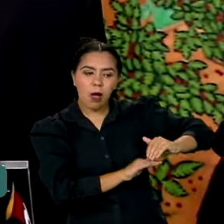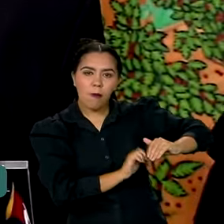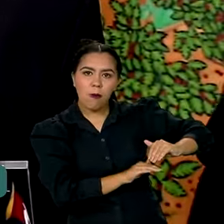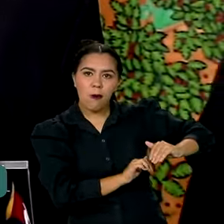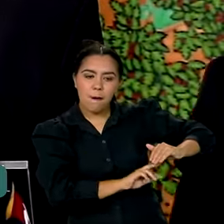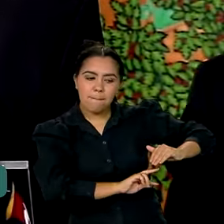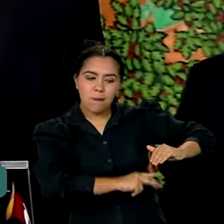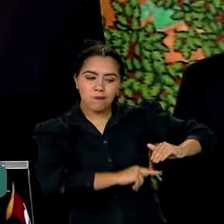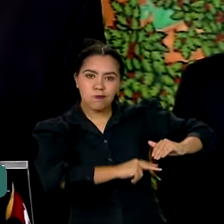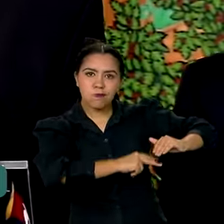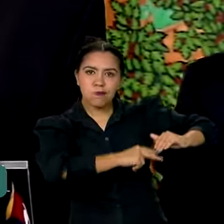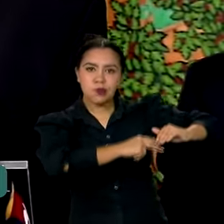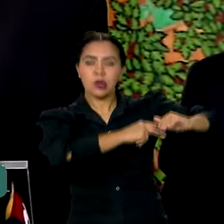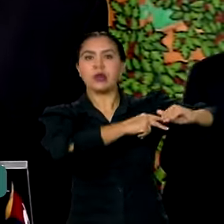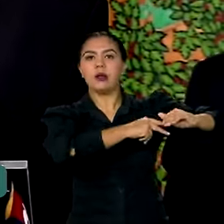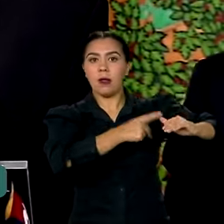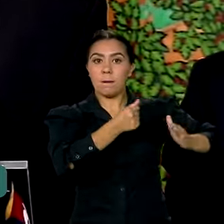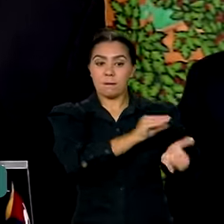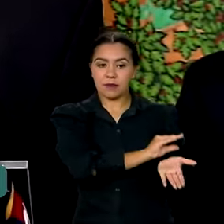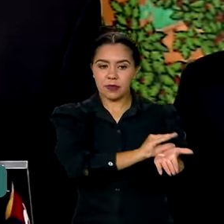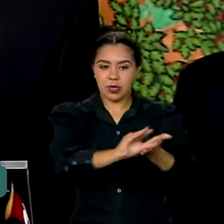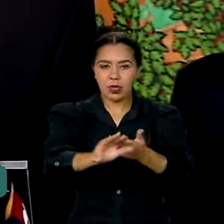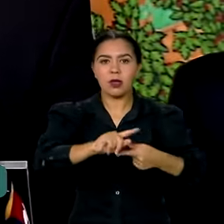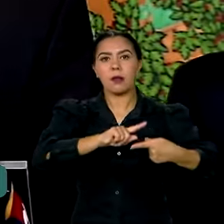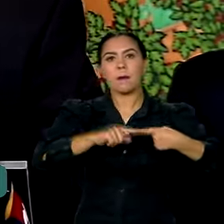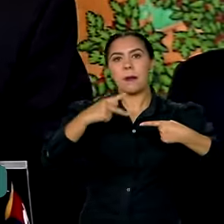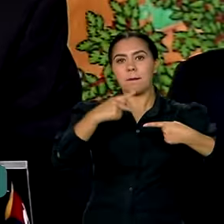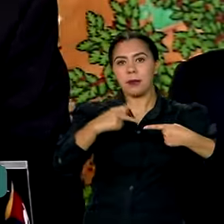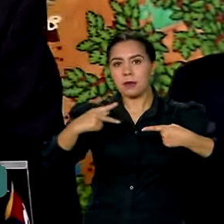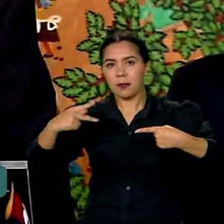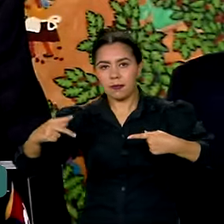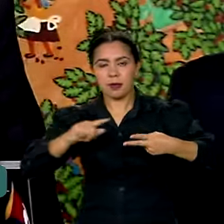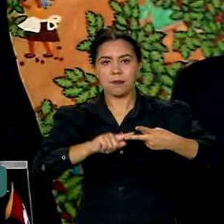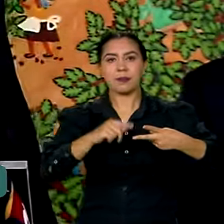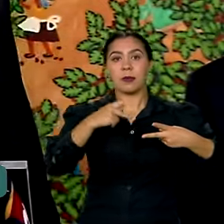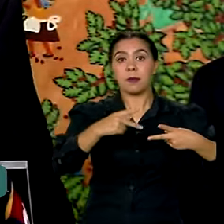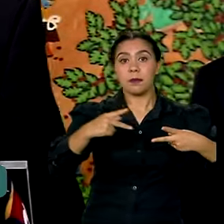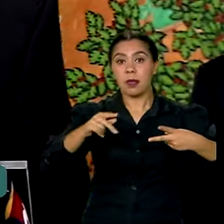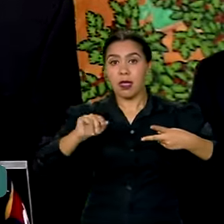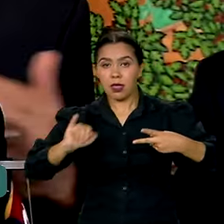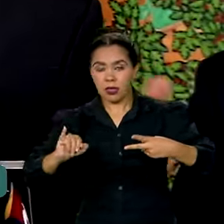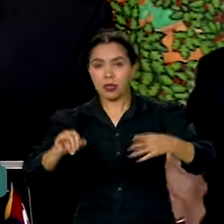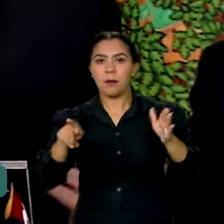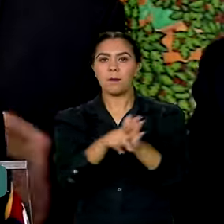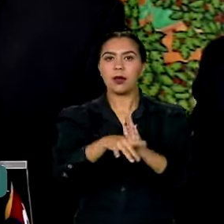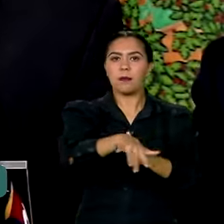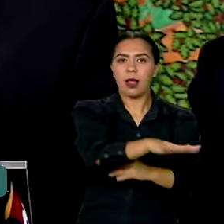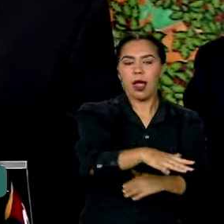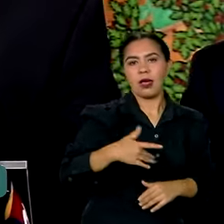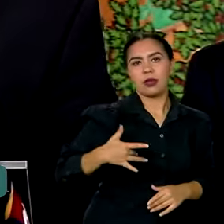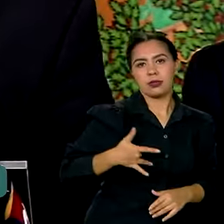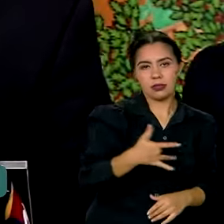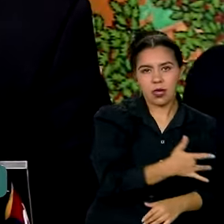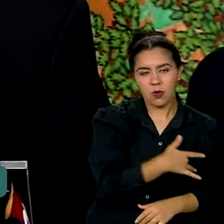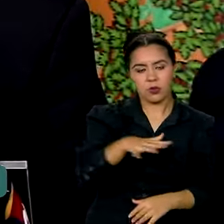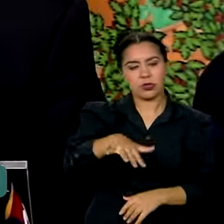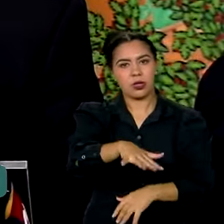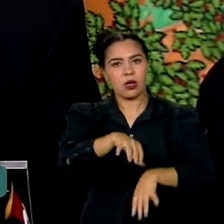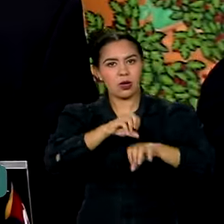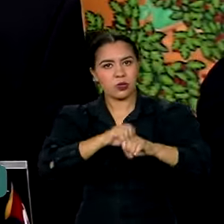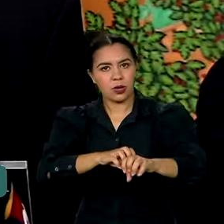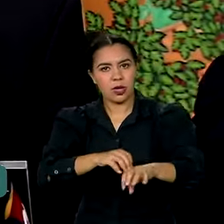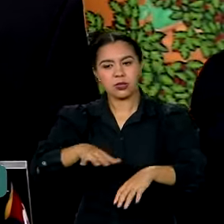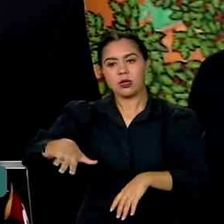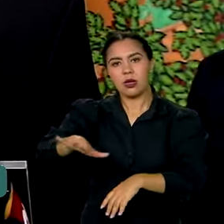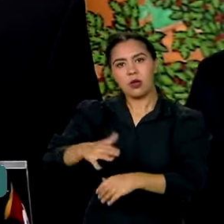investimentos e para PPPs, PPIs, no âmbito das políticas sociais, saúde, educação e assistência social,